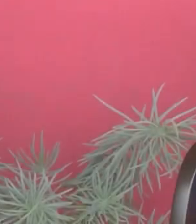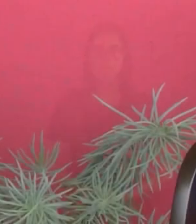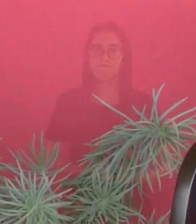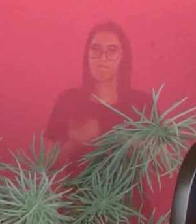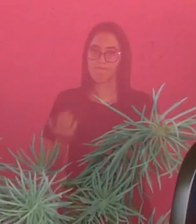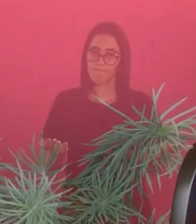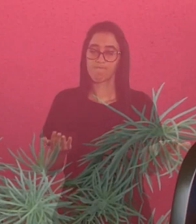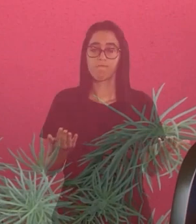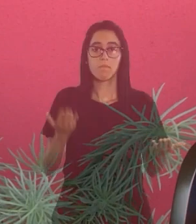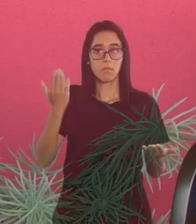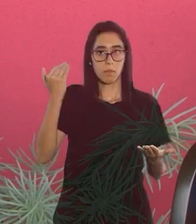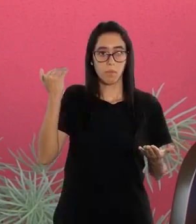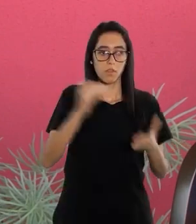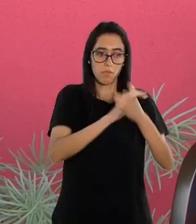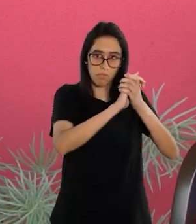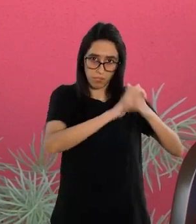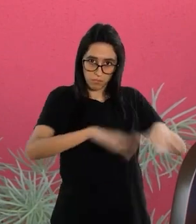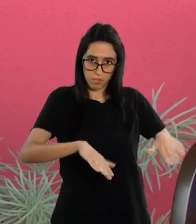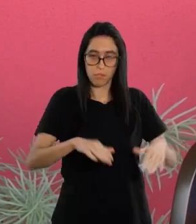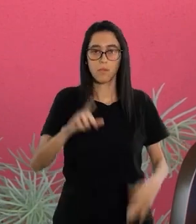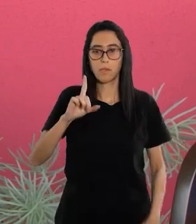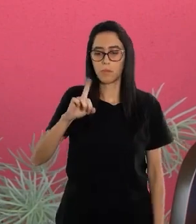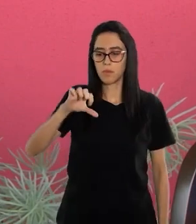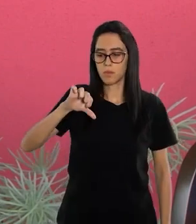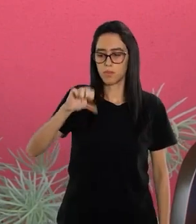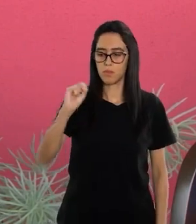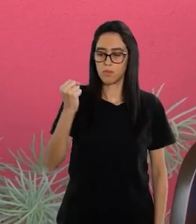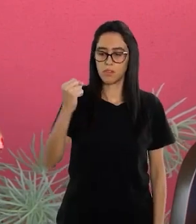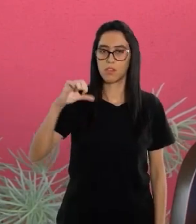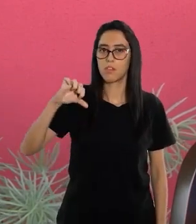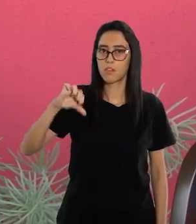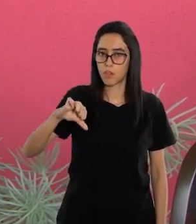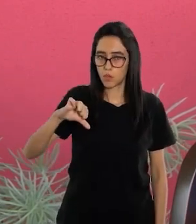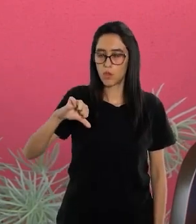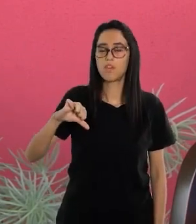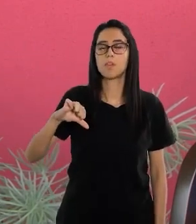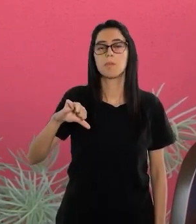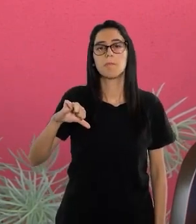Quando eu me separei, isso foi em 89,